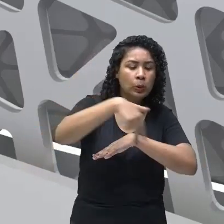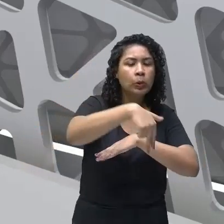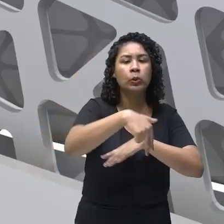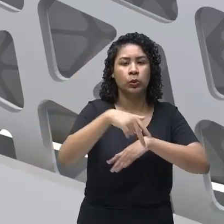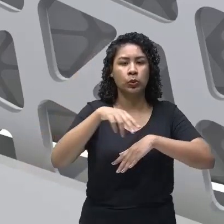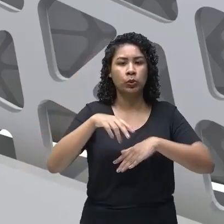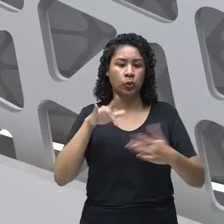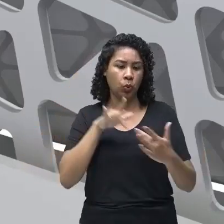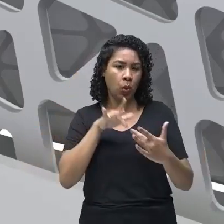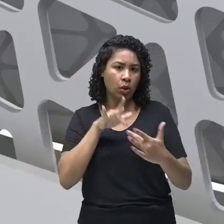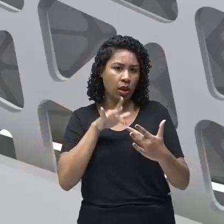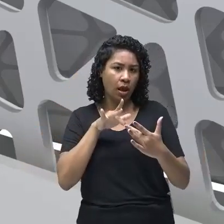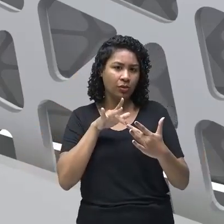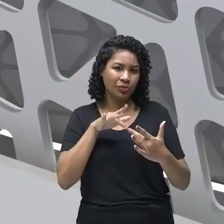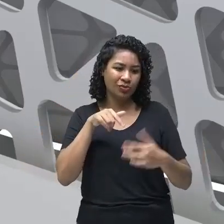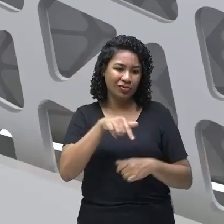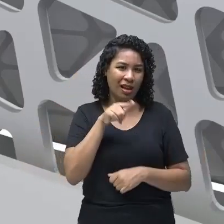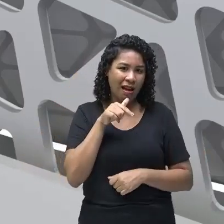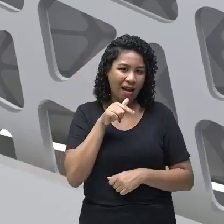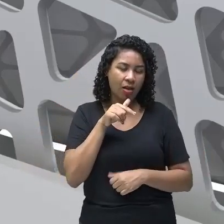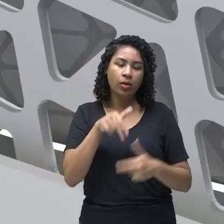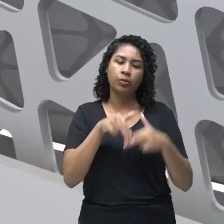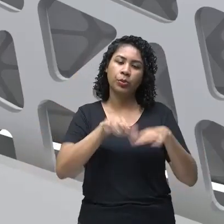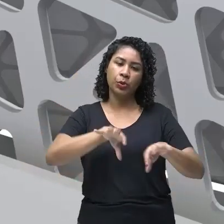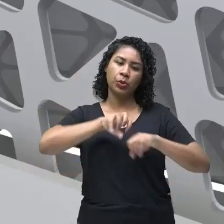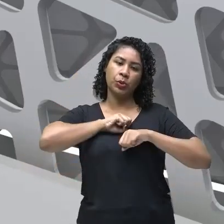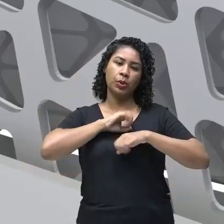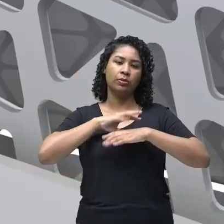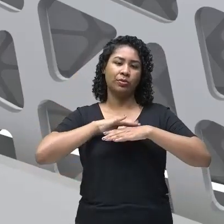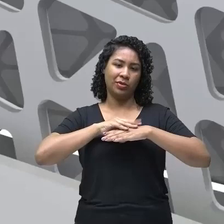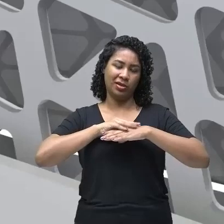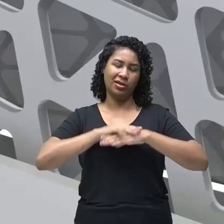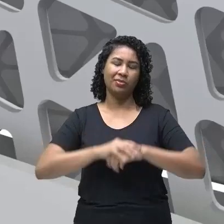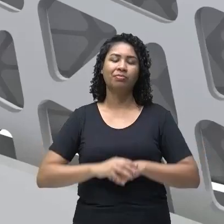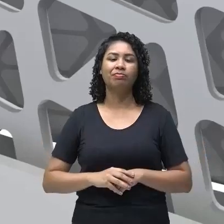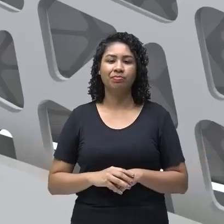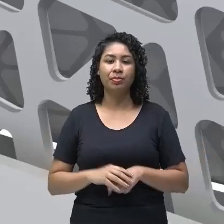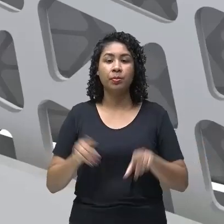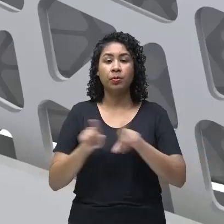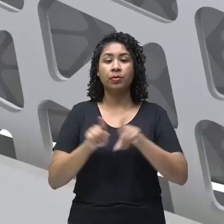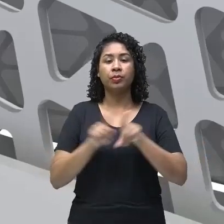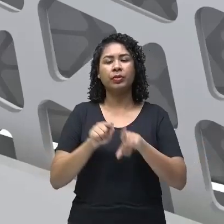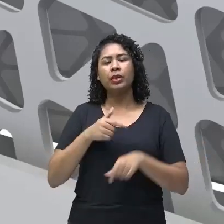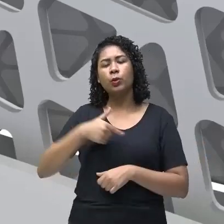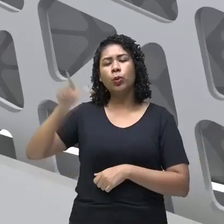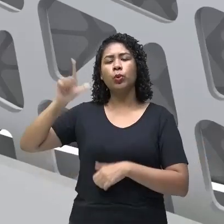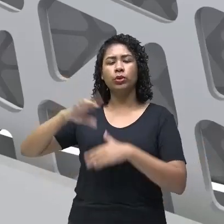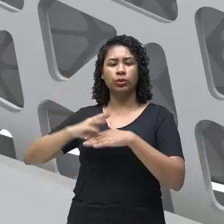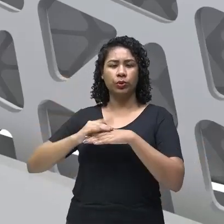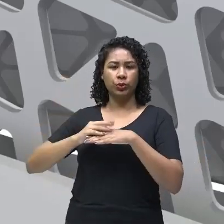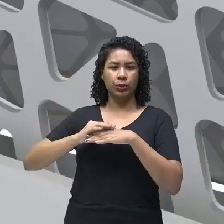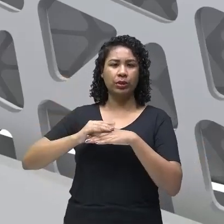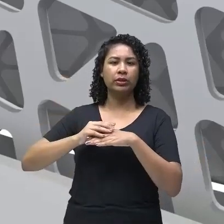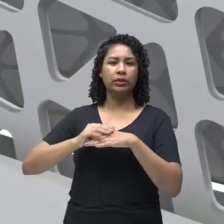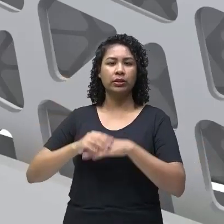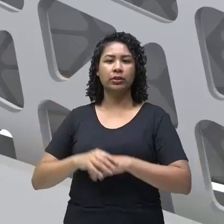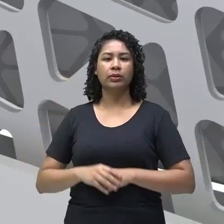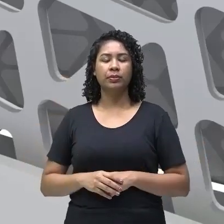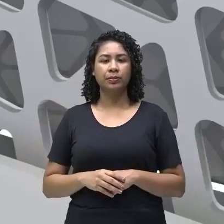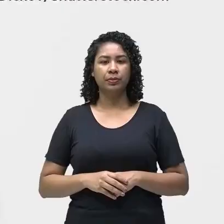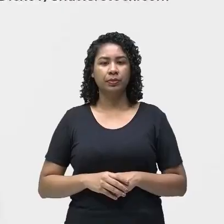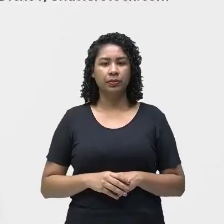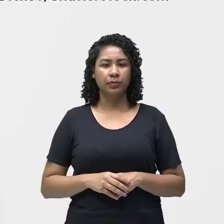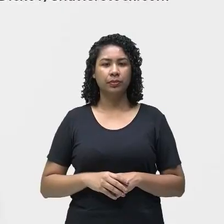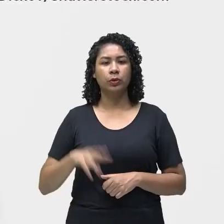contaminada, pode ser acometida aí de leptospirose. E uma outra doença que eu trago pra vocês também é a